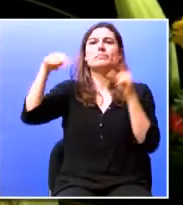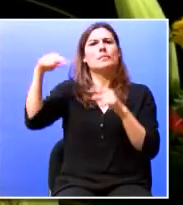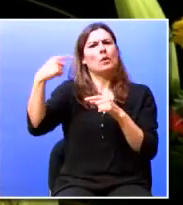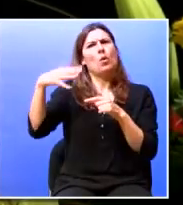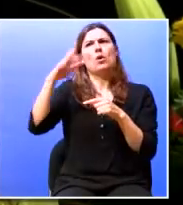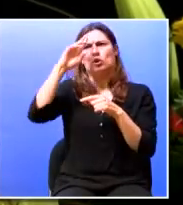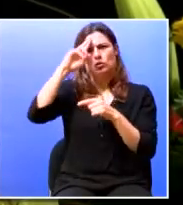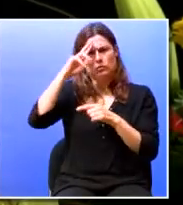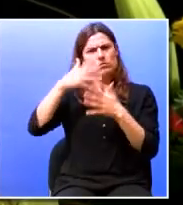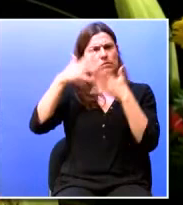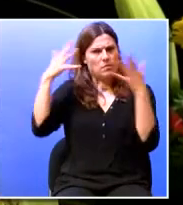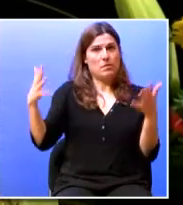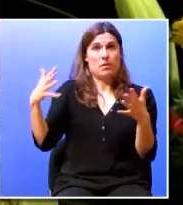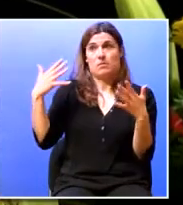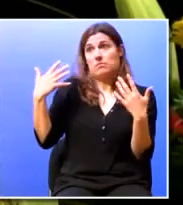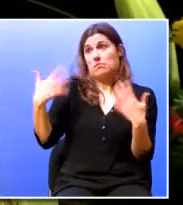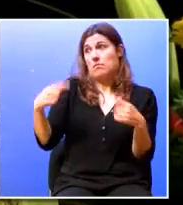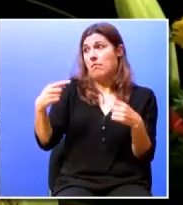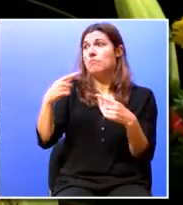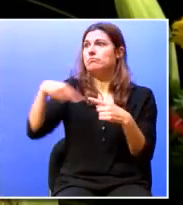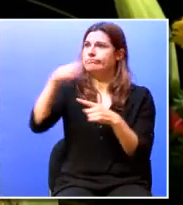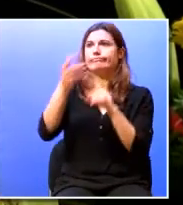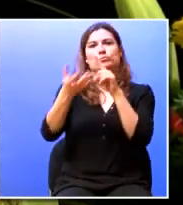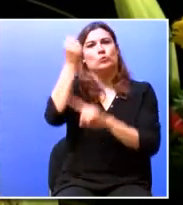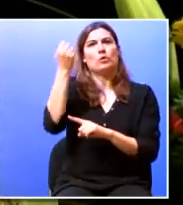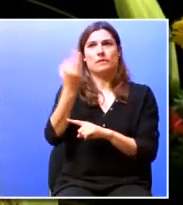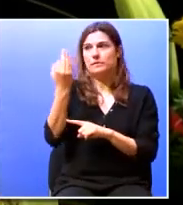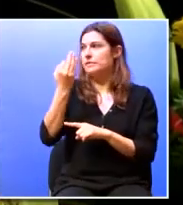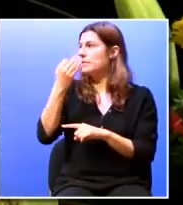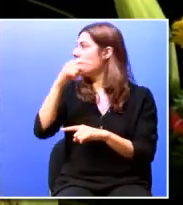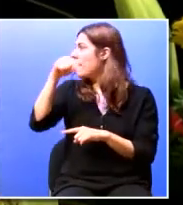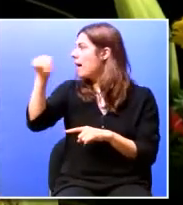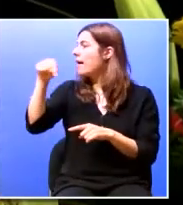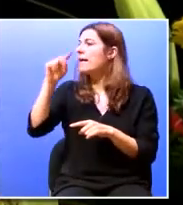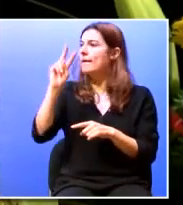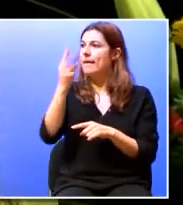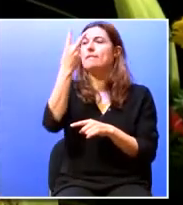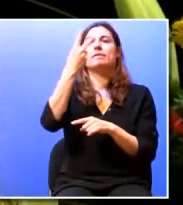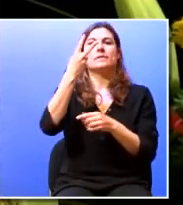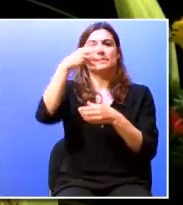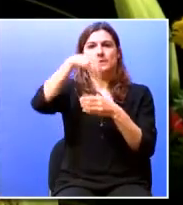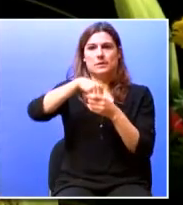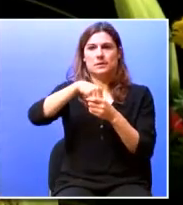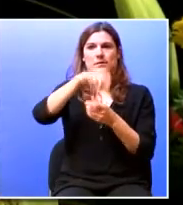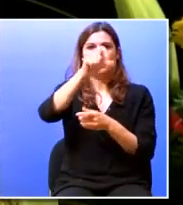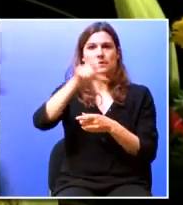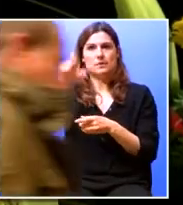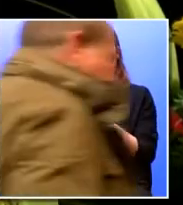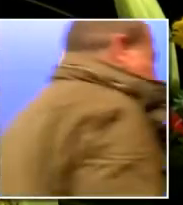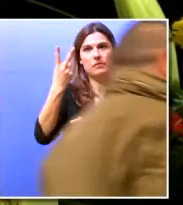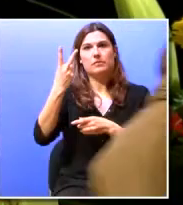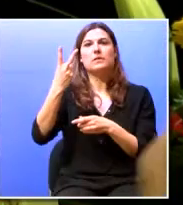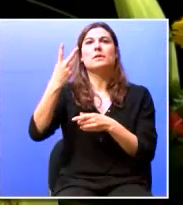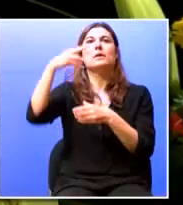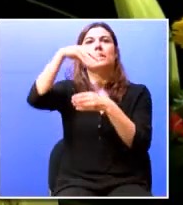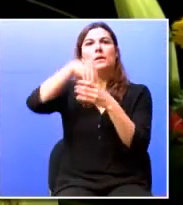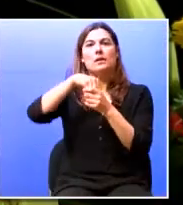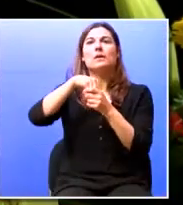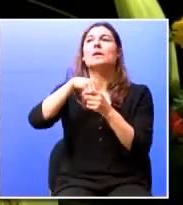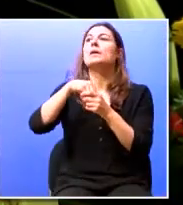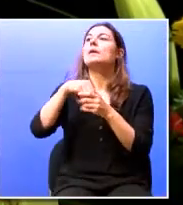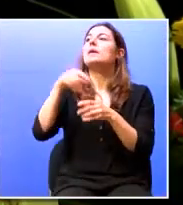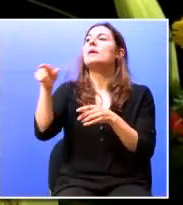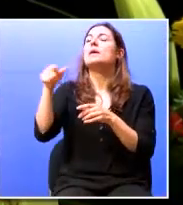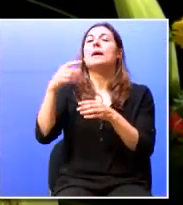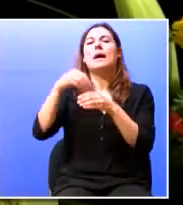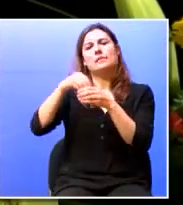um esforço incrível, e eles conseguiram, com aqui dois dos membros, sobretudo o Dr. Mário, dois dos membros